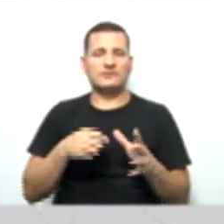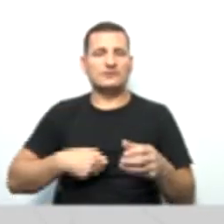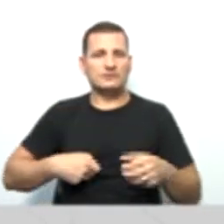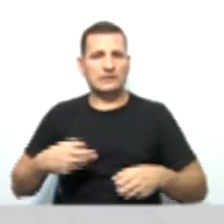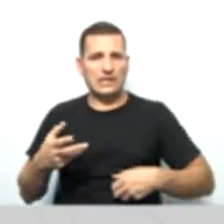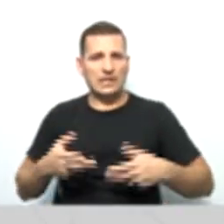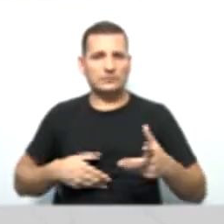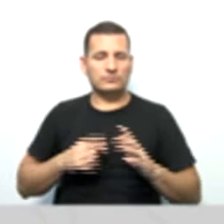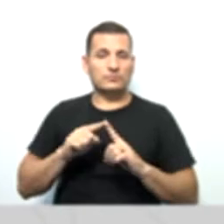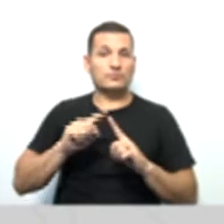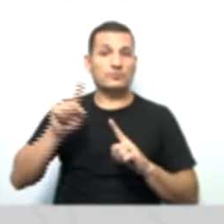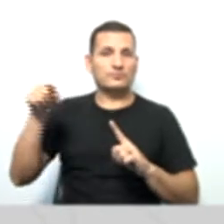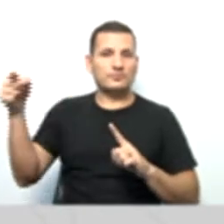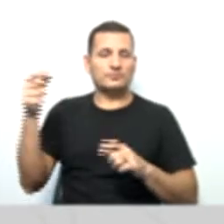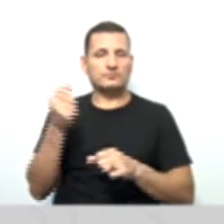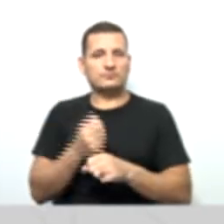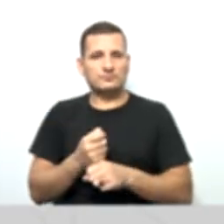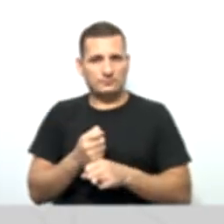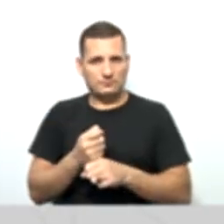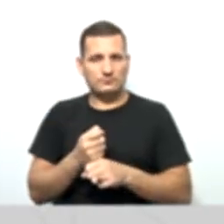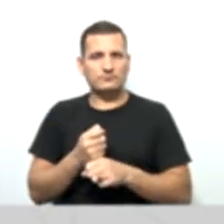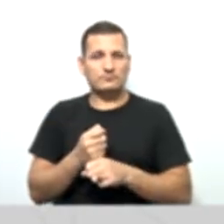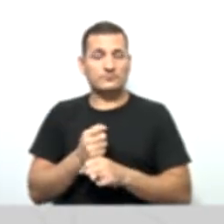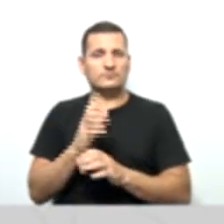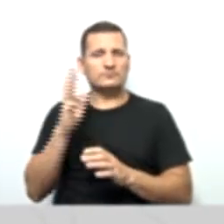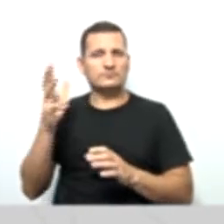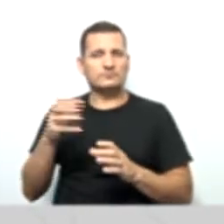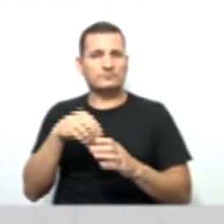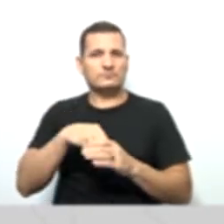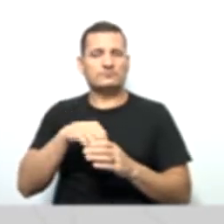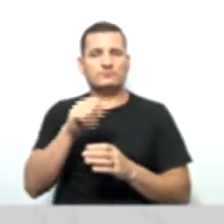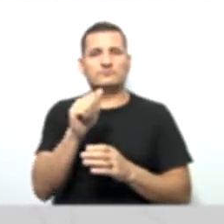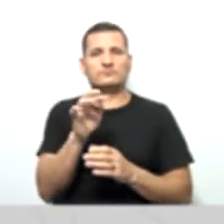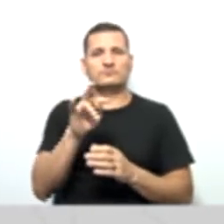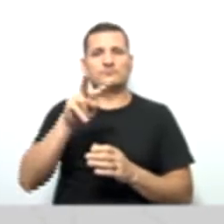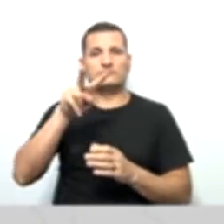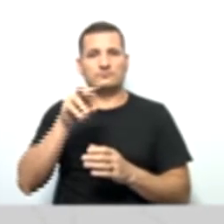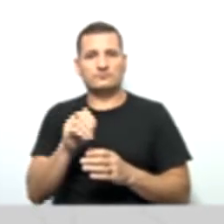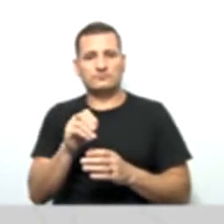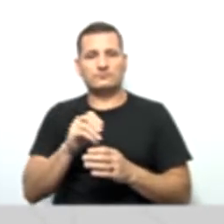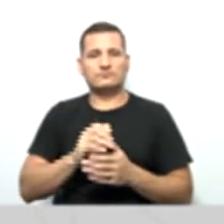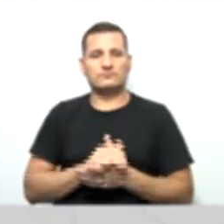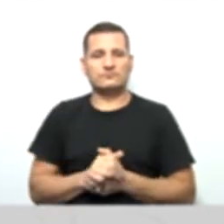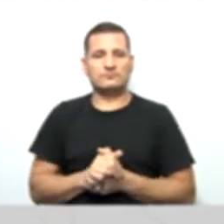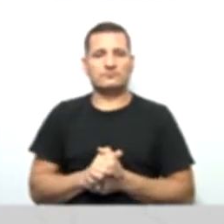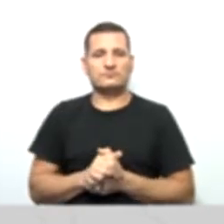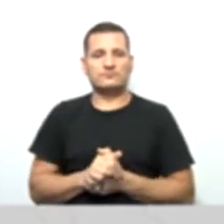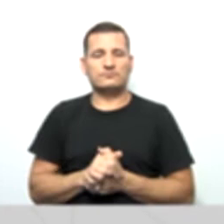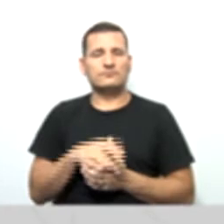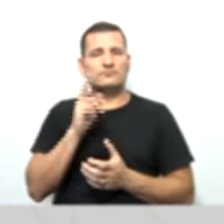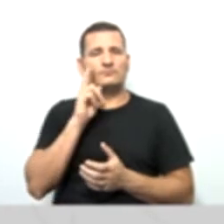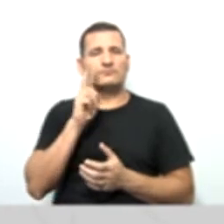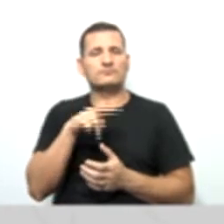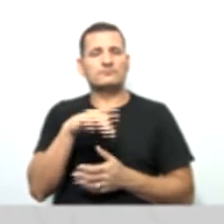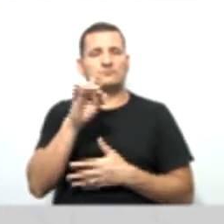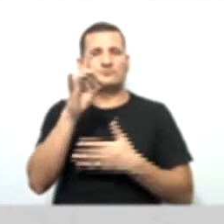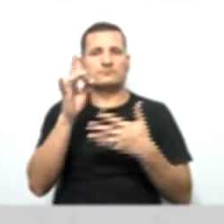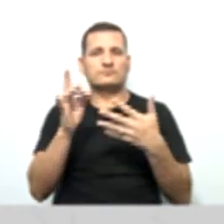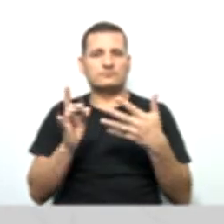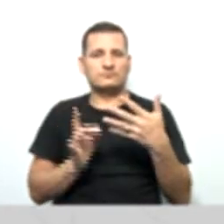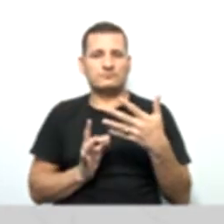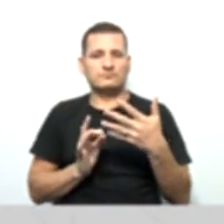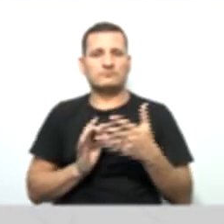precisa ser verificado dentro da conta do ativo. Vamos olhar um pouquinho de cada um,